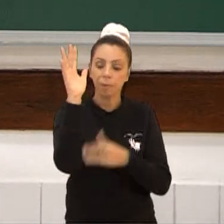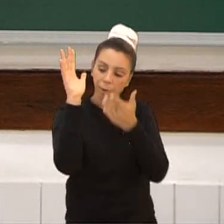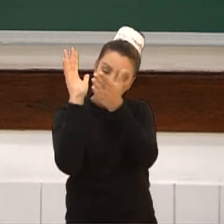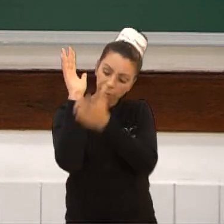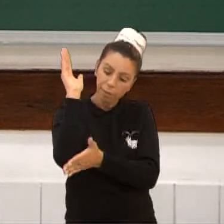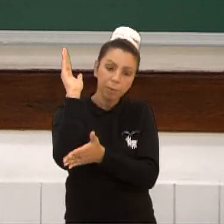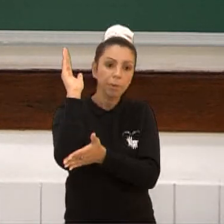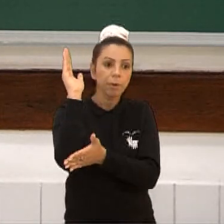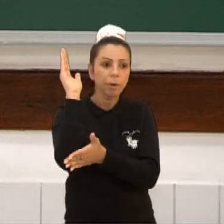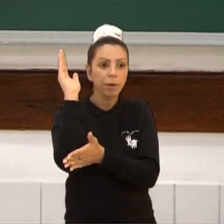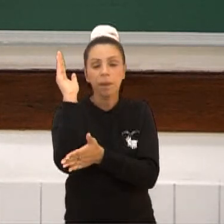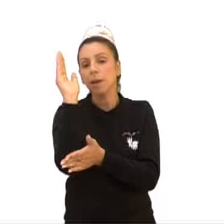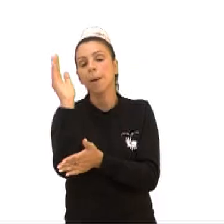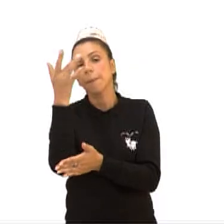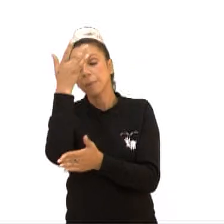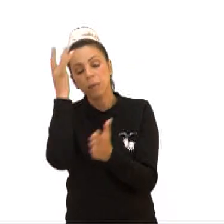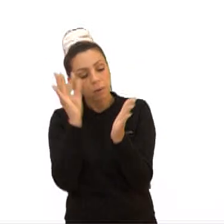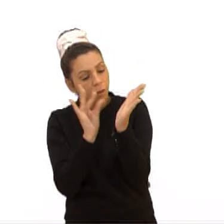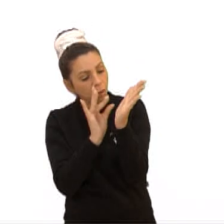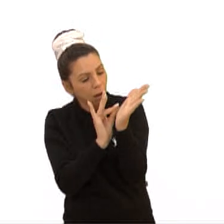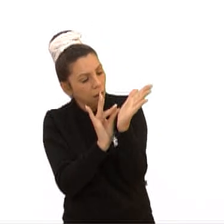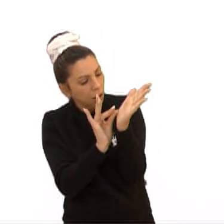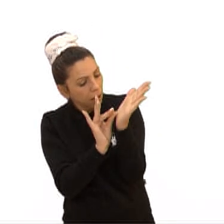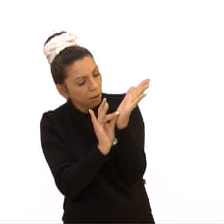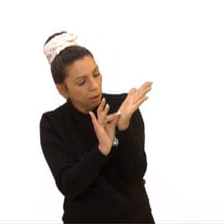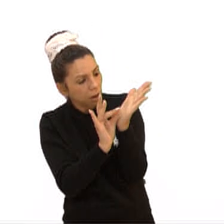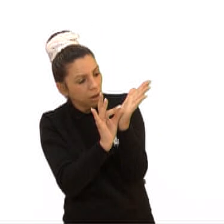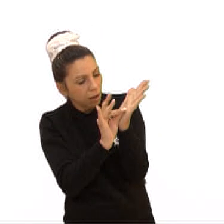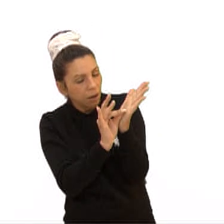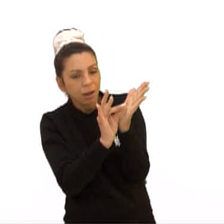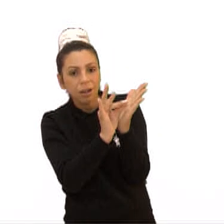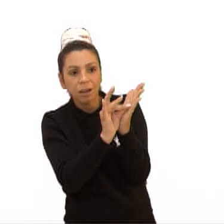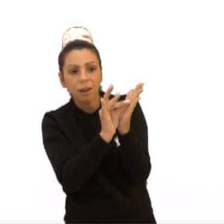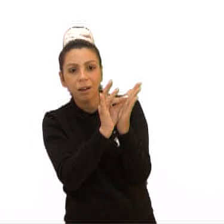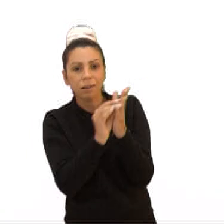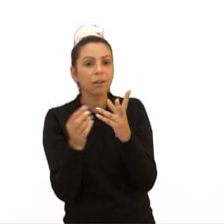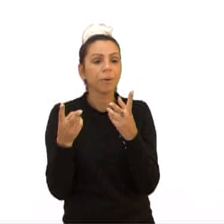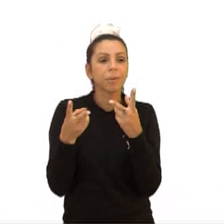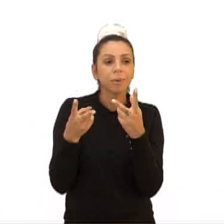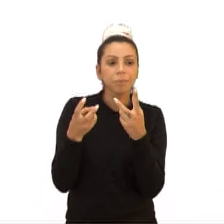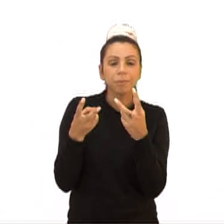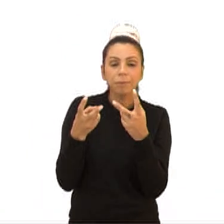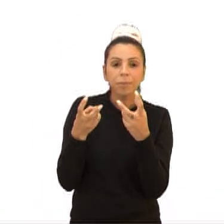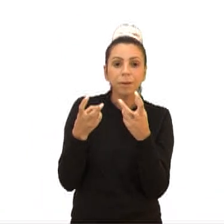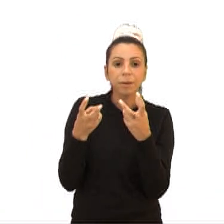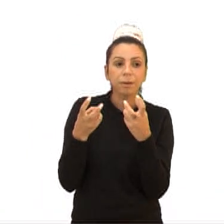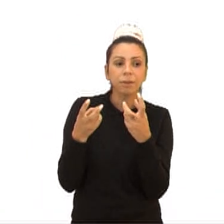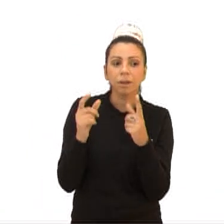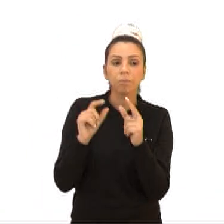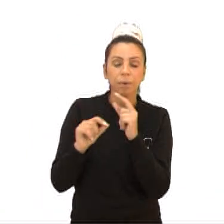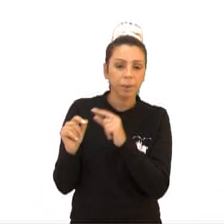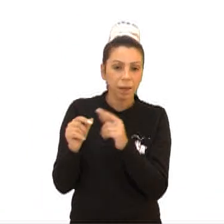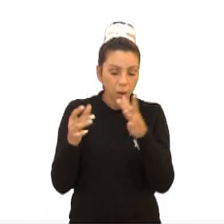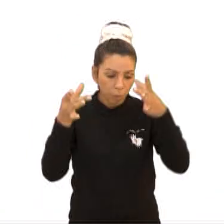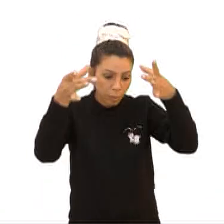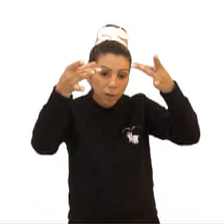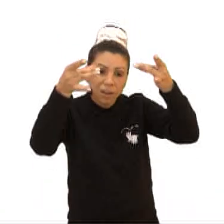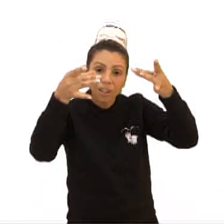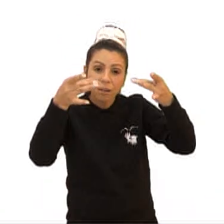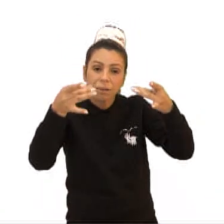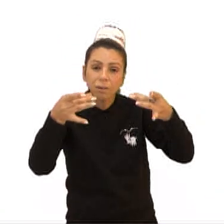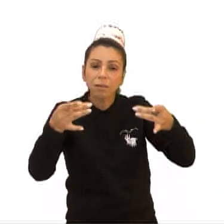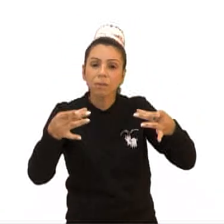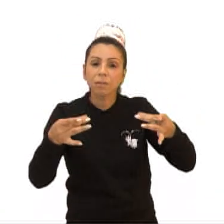a pessoa vai fazendo a incrustação devagarzinho. E agora repare na precisão que existem esses traços.